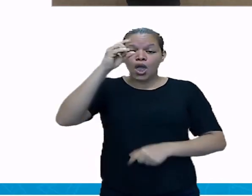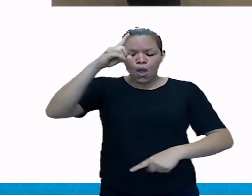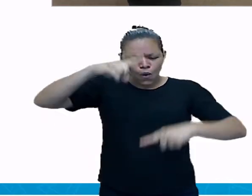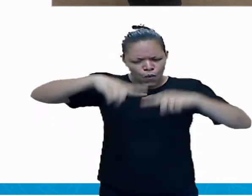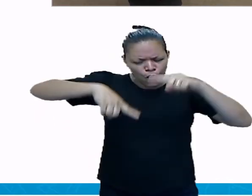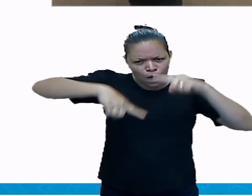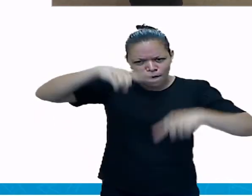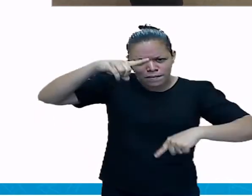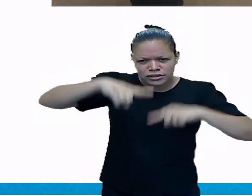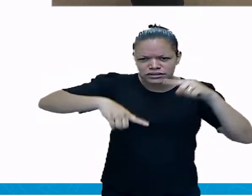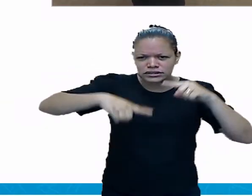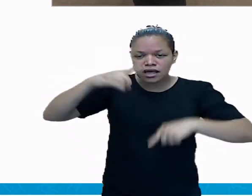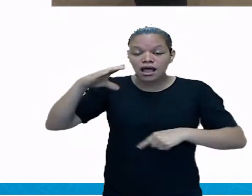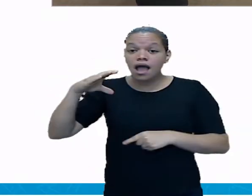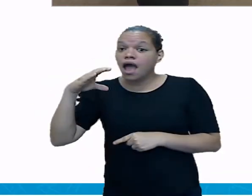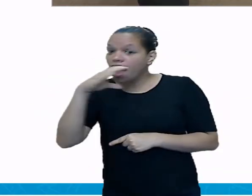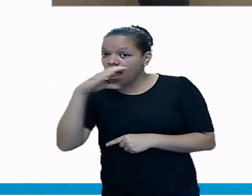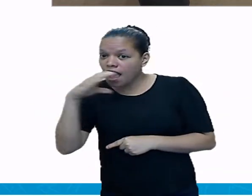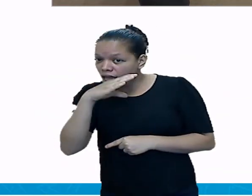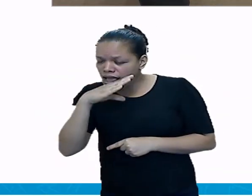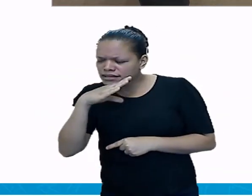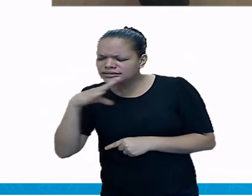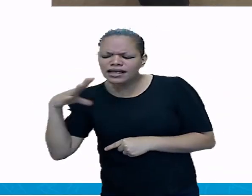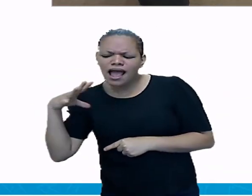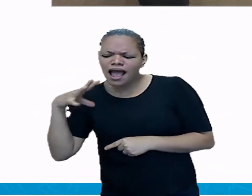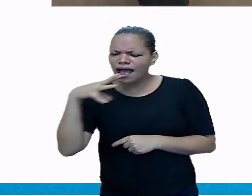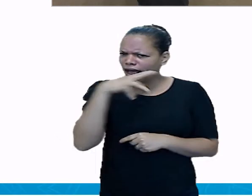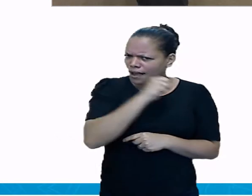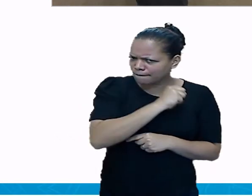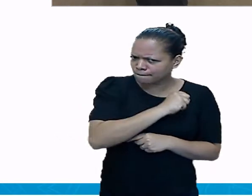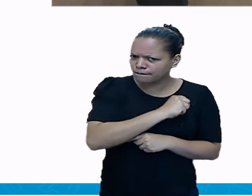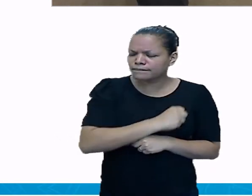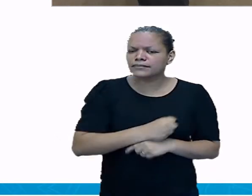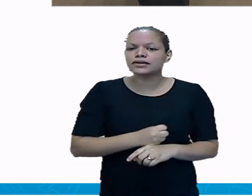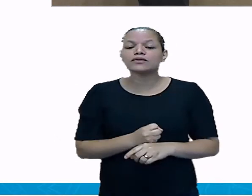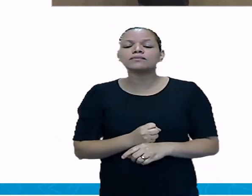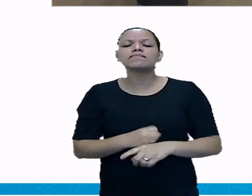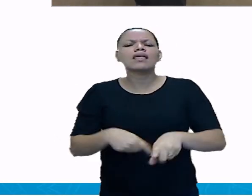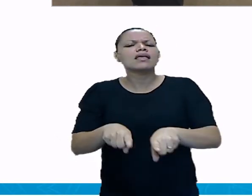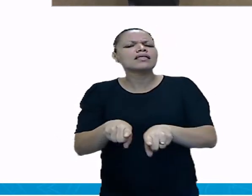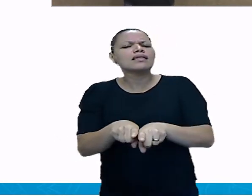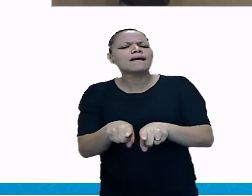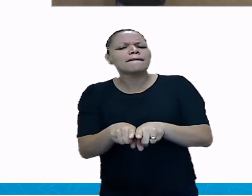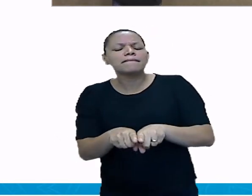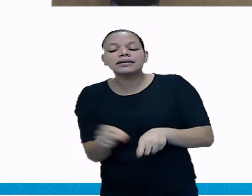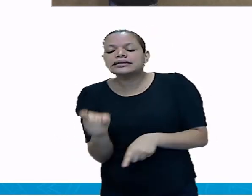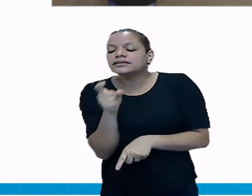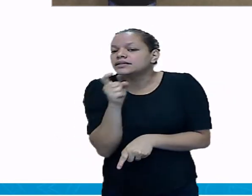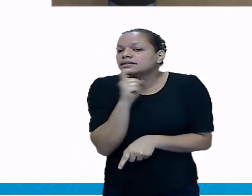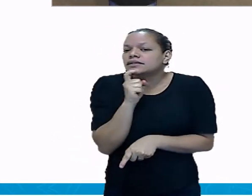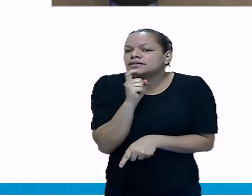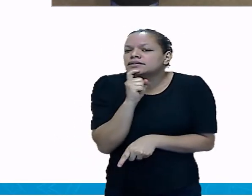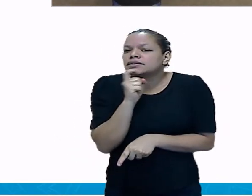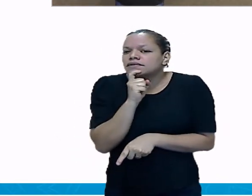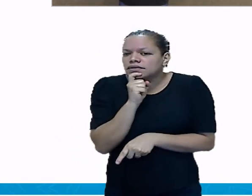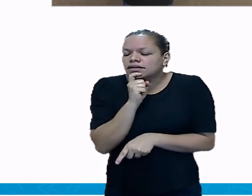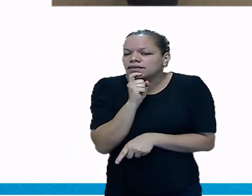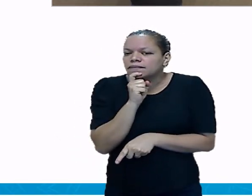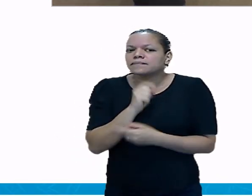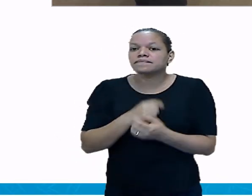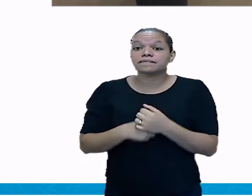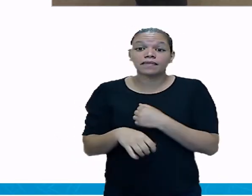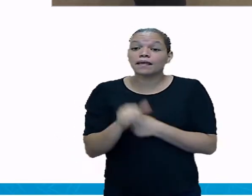aquecem com mais rapidez. Ou seja, deixam o calor passar mais